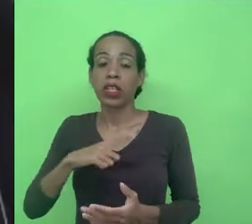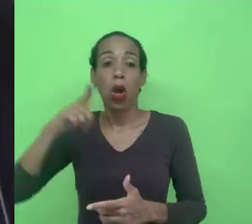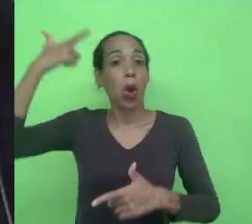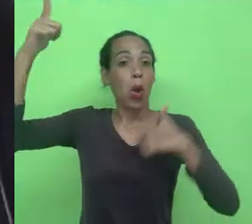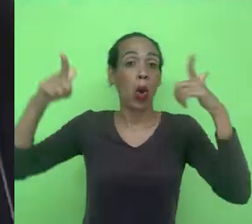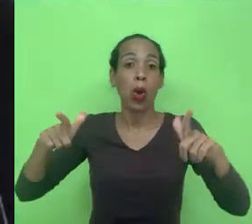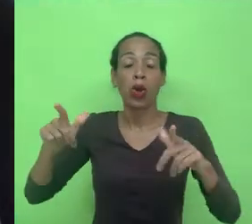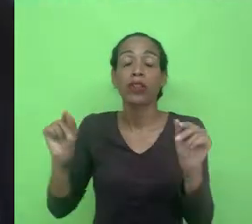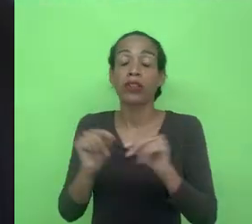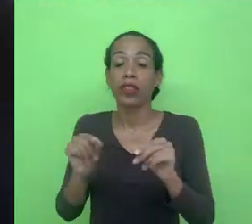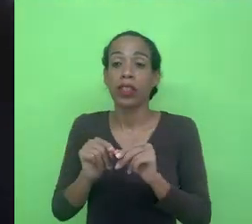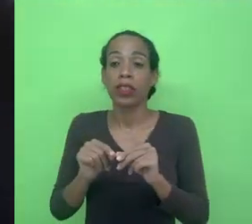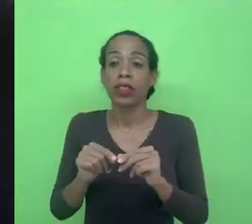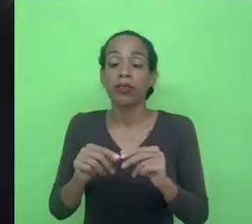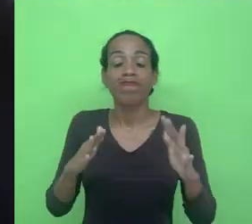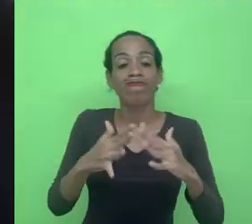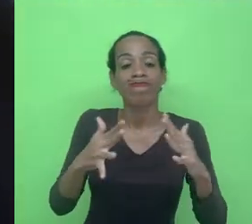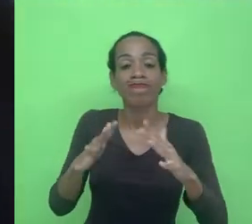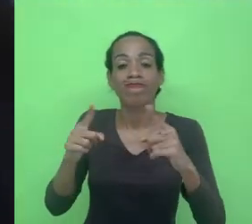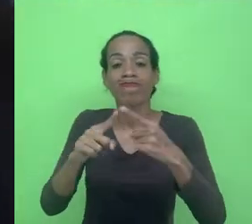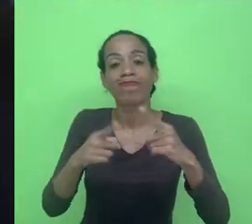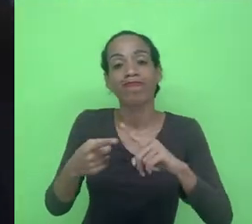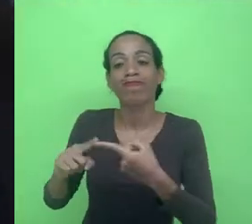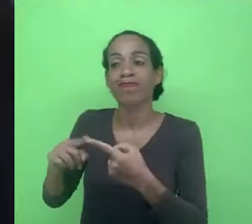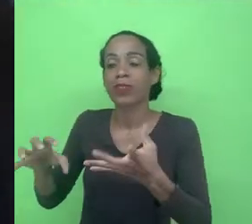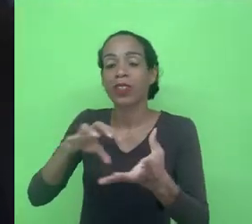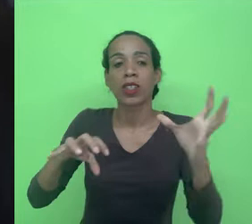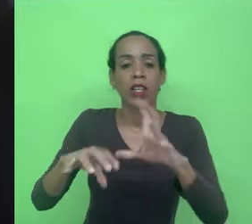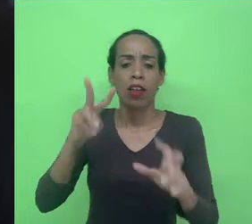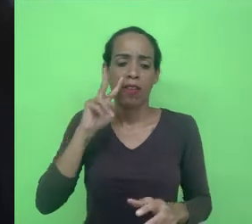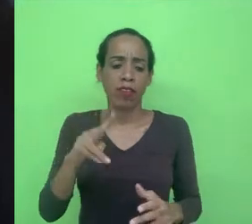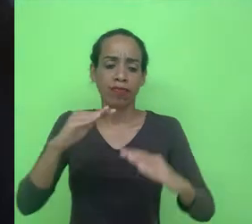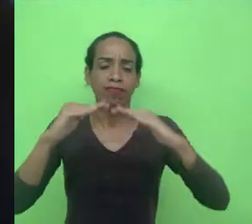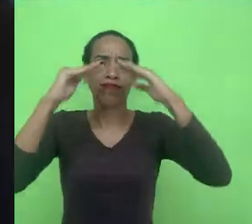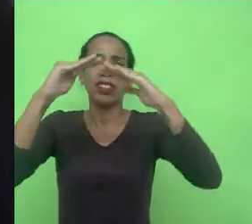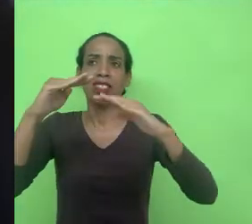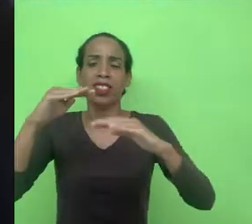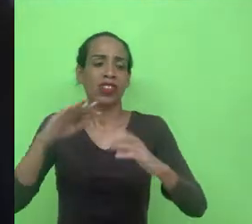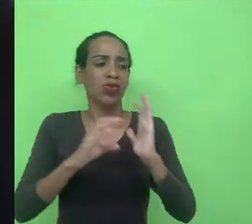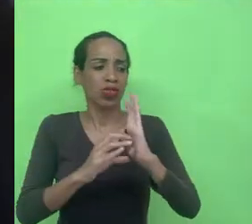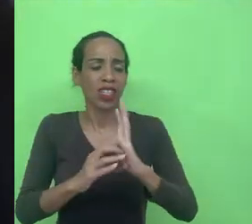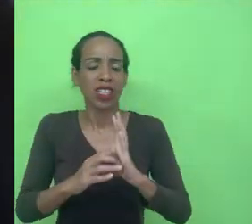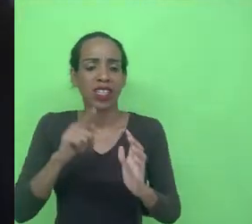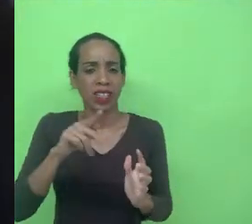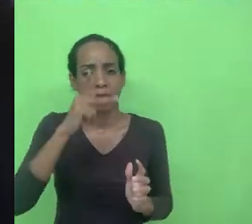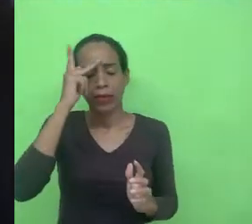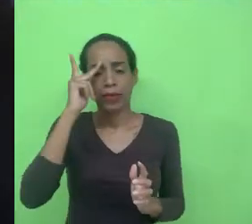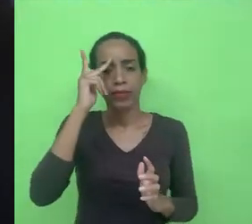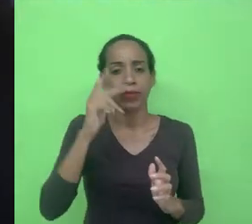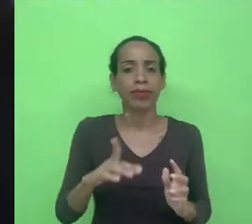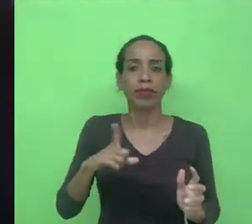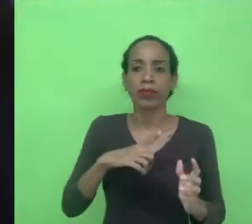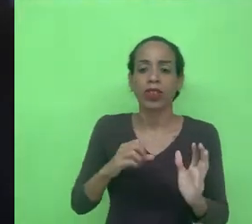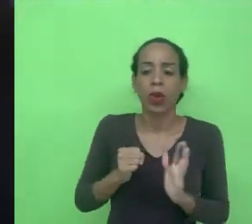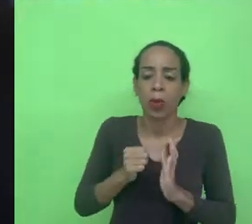associações e se a gente vai ver a soberania de dados desse ator a gente vai ter que ver como esses dados estão protegendo a